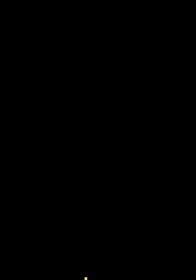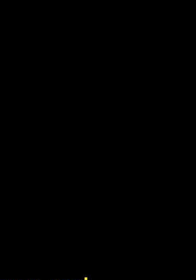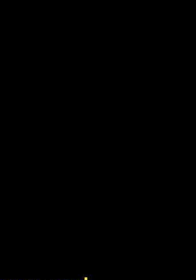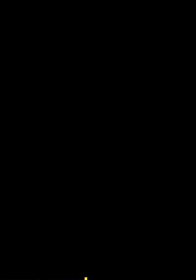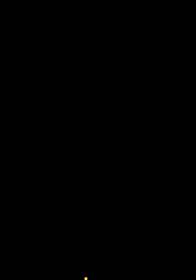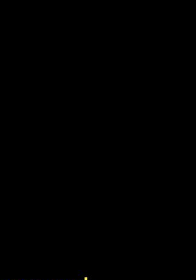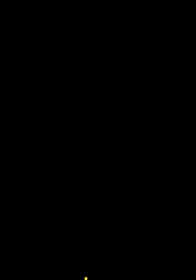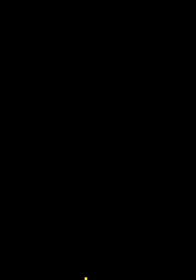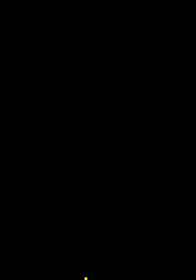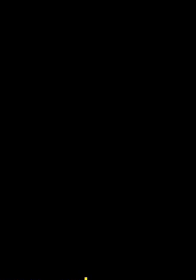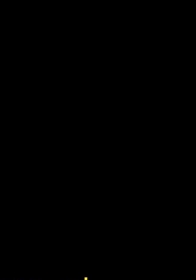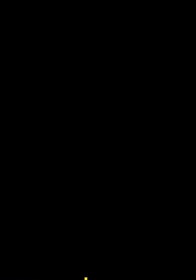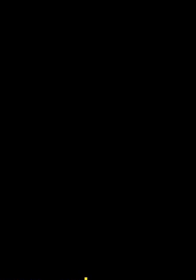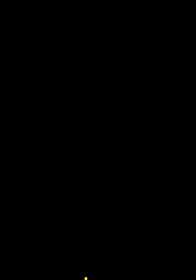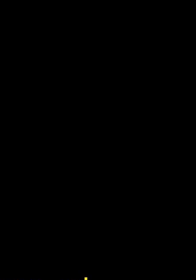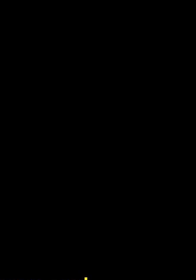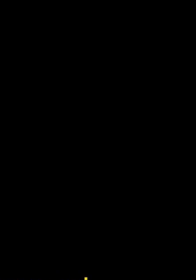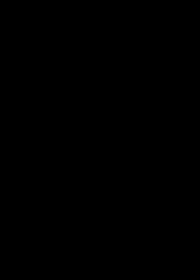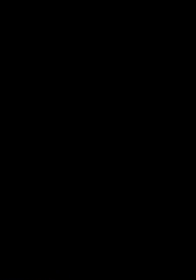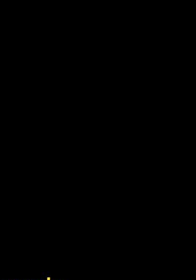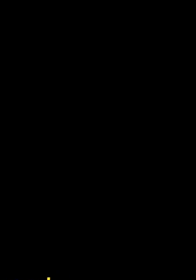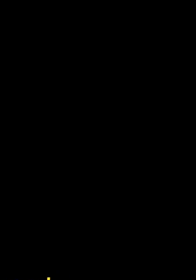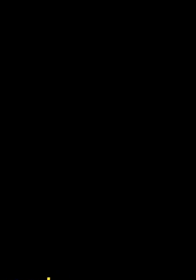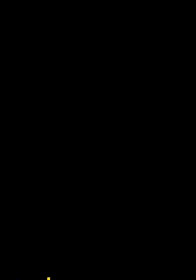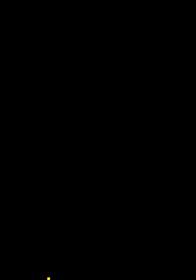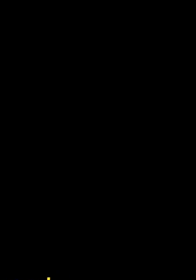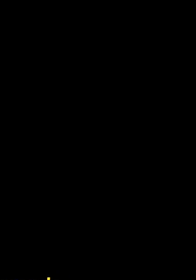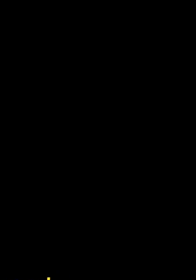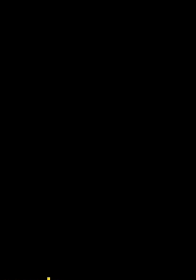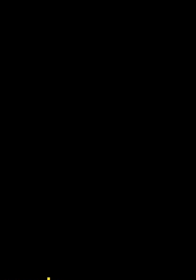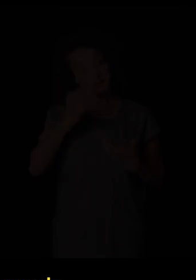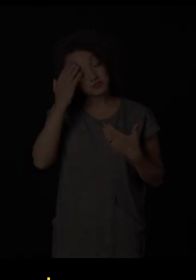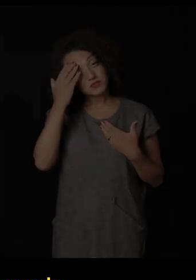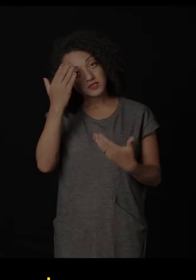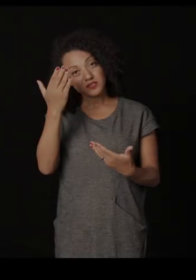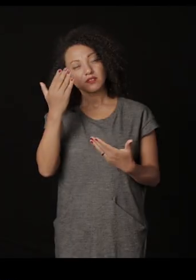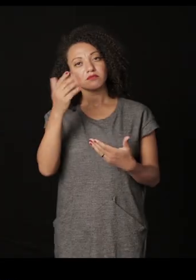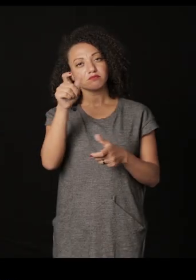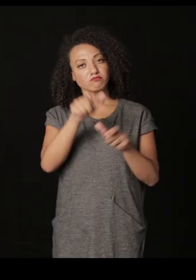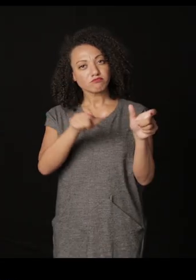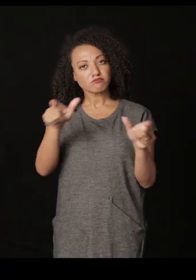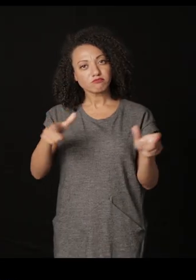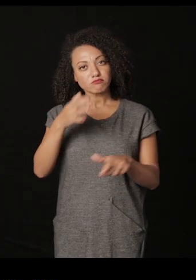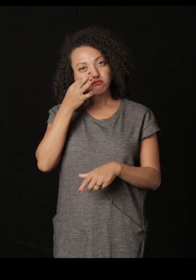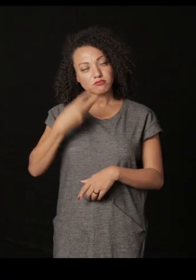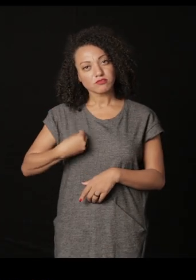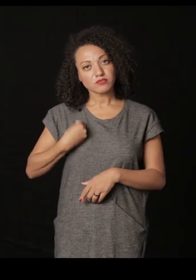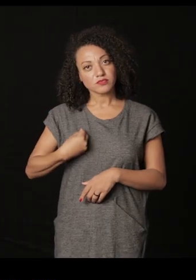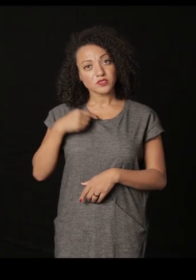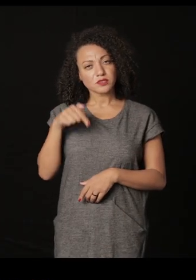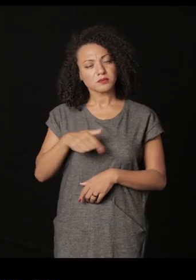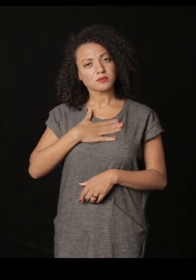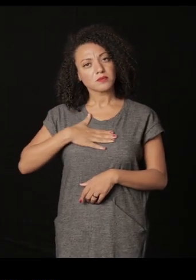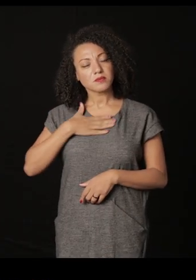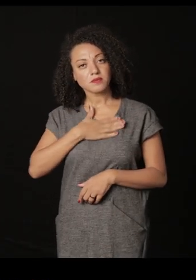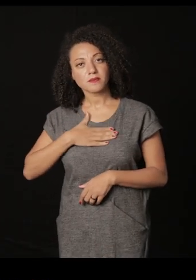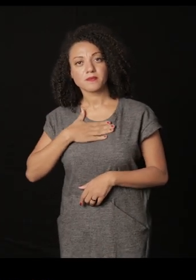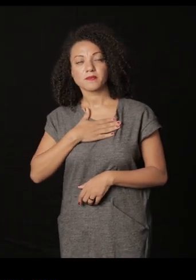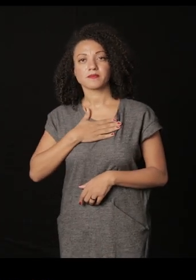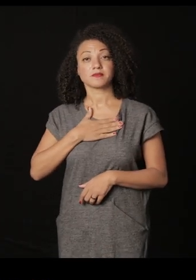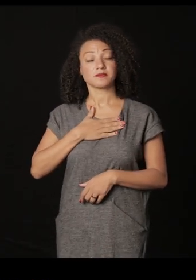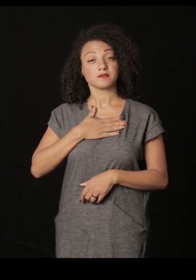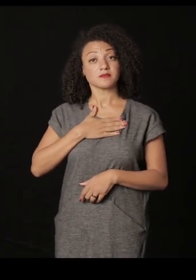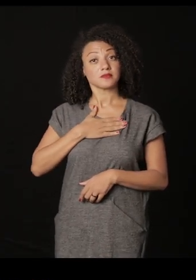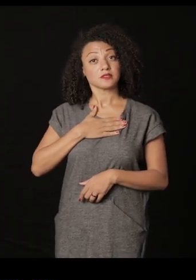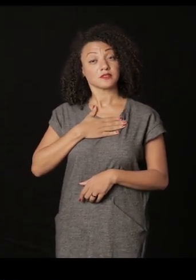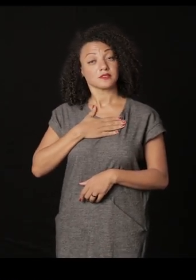Muito obrigado a todos por estarem aqui. É um prazer para mim, muito grande, estar de novo no fórum. Eu assisti ao primeiro